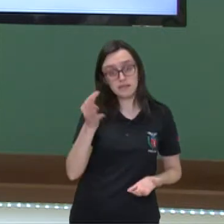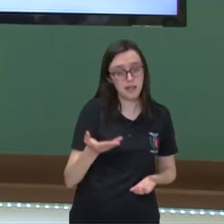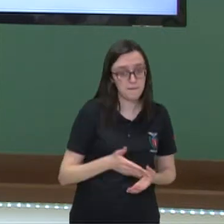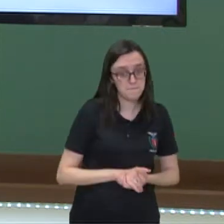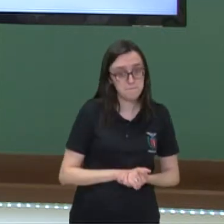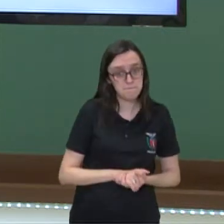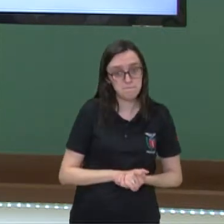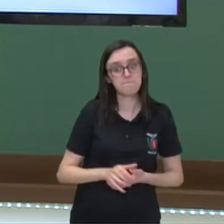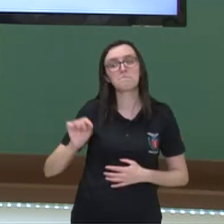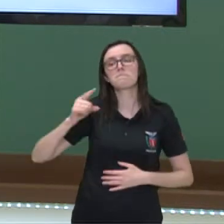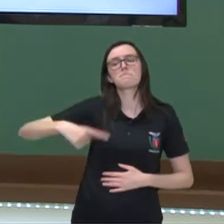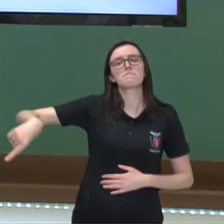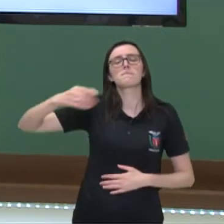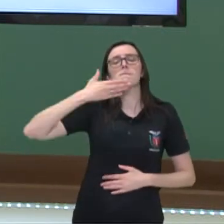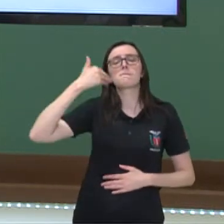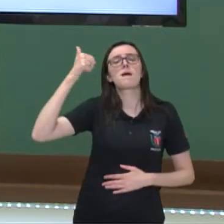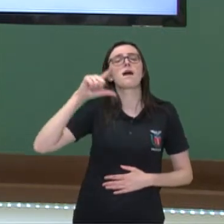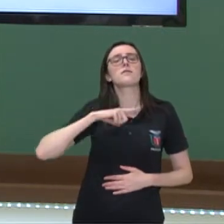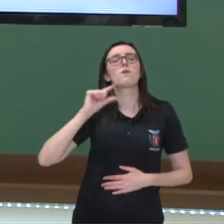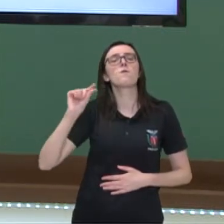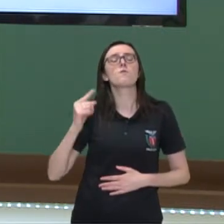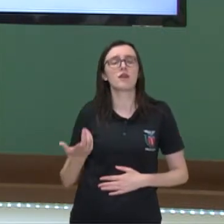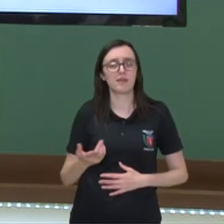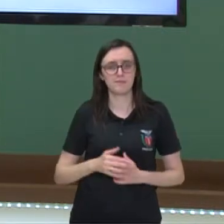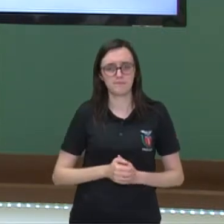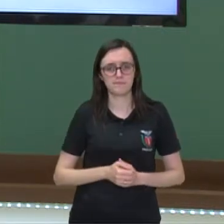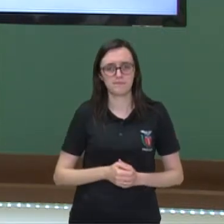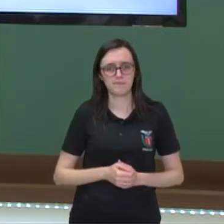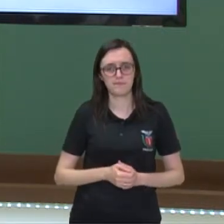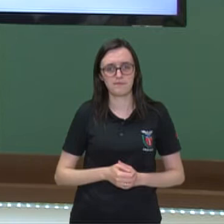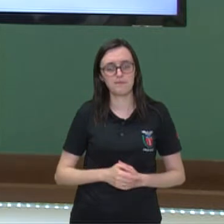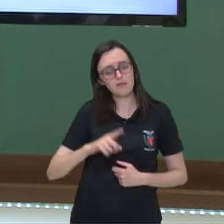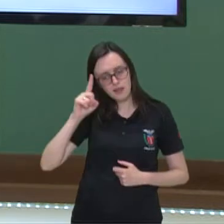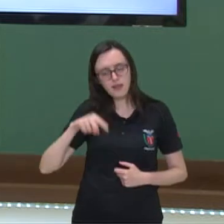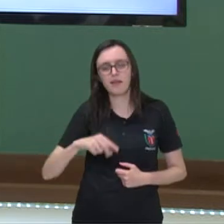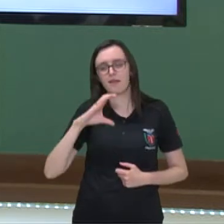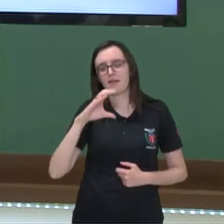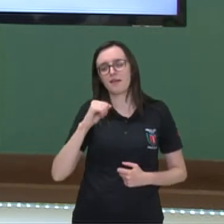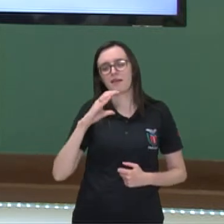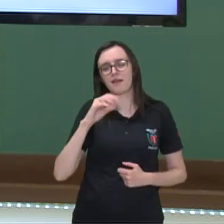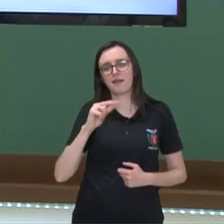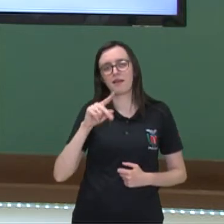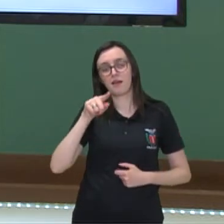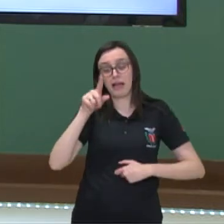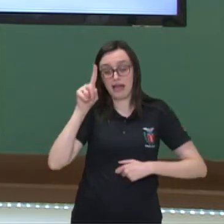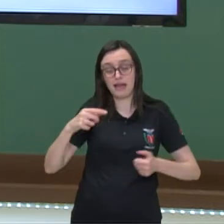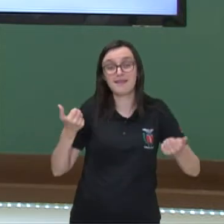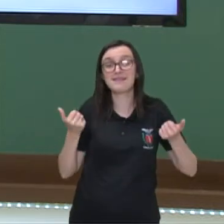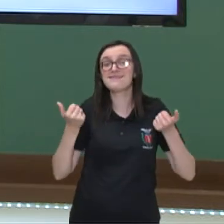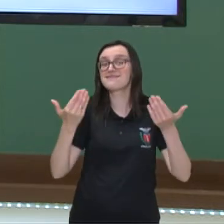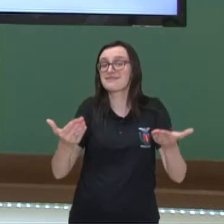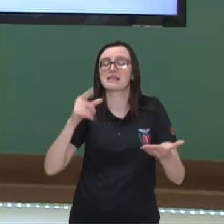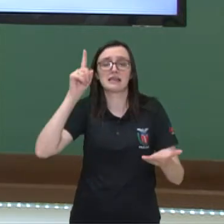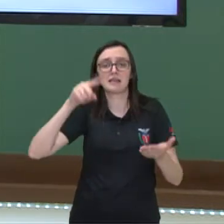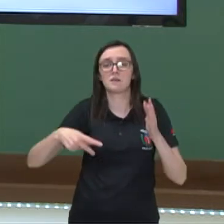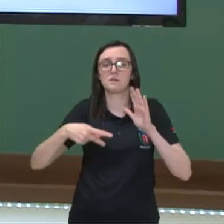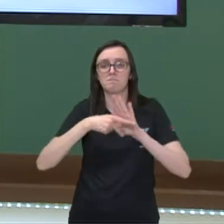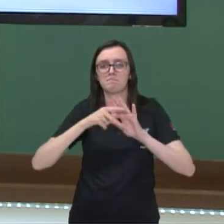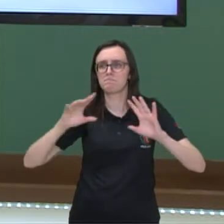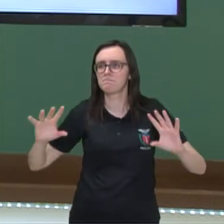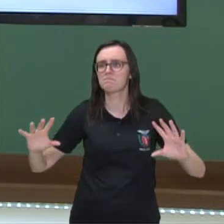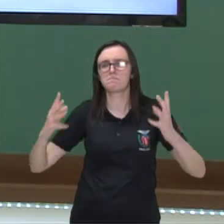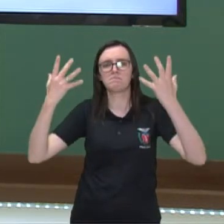Então o que é que eles tinham de melhor naquele momento? Era o cacau e isso era oferecido em cerimônias